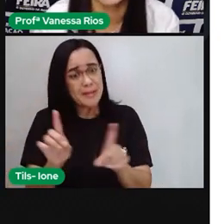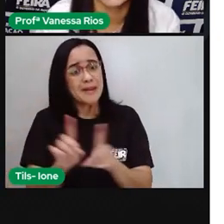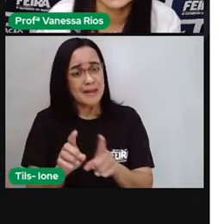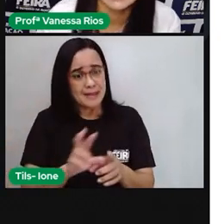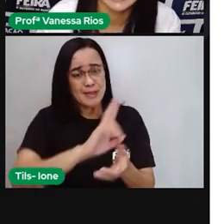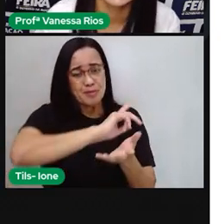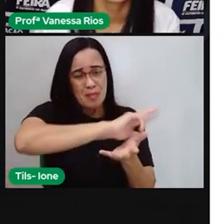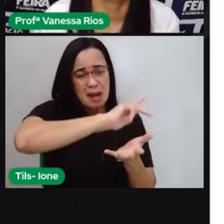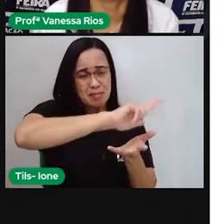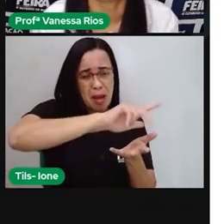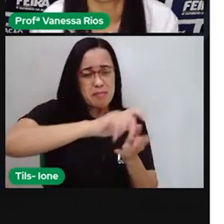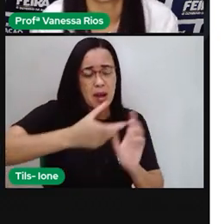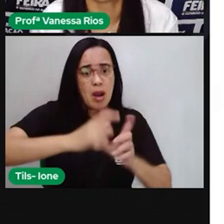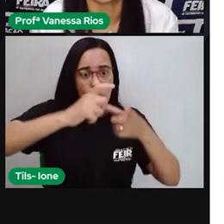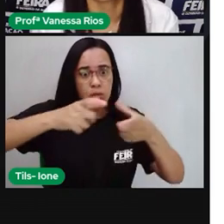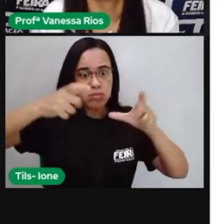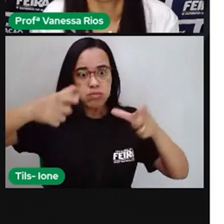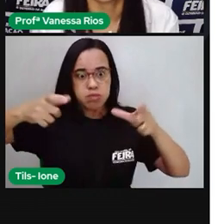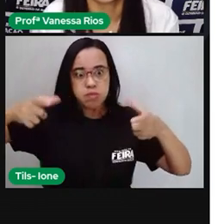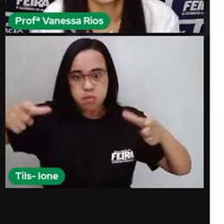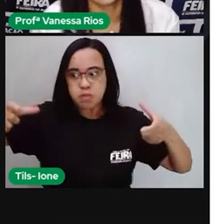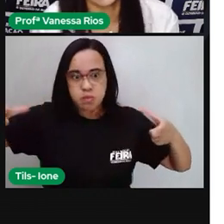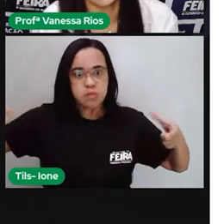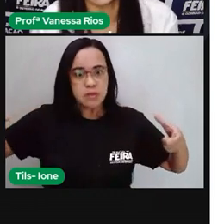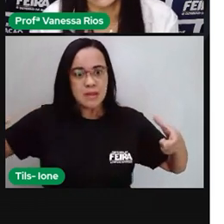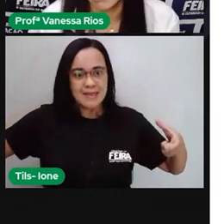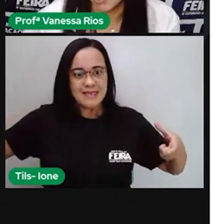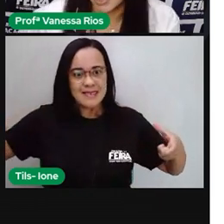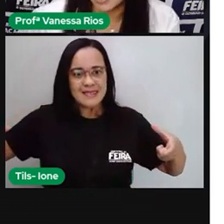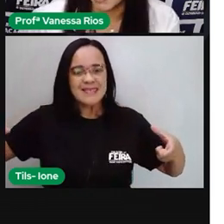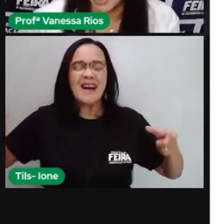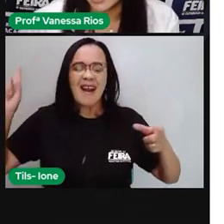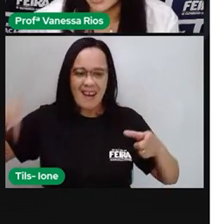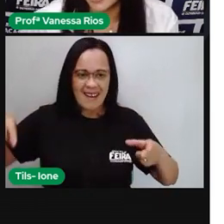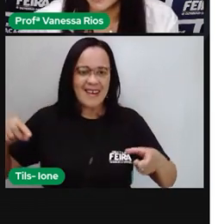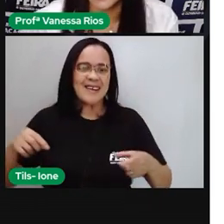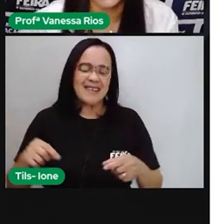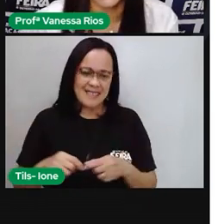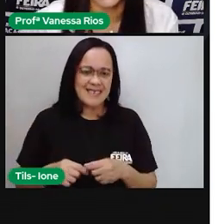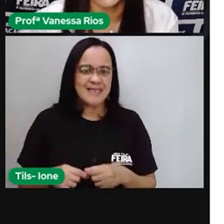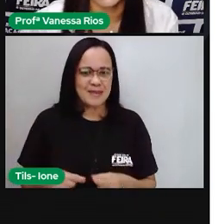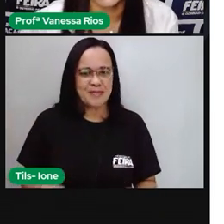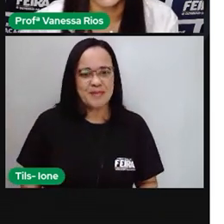se amplia e também, né, diminui em relação ao espaço.